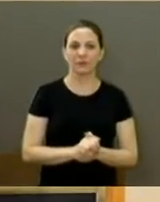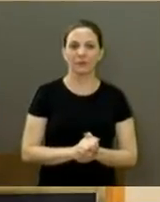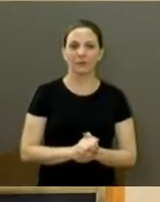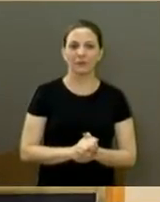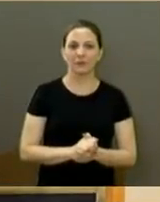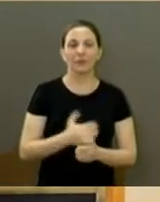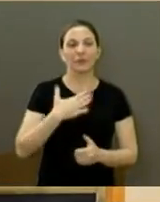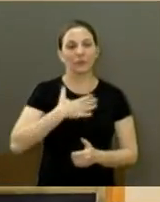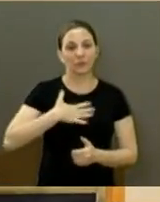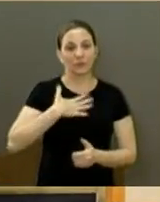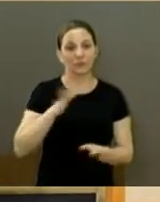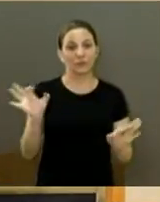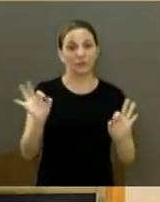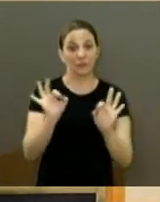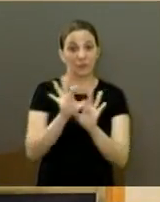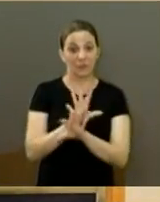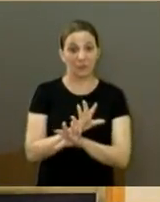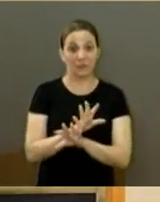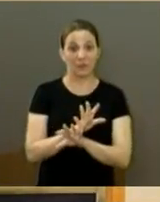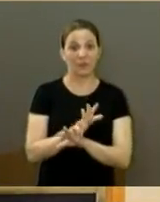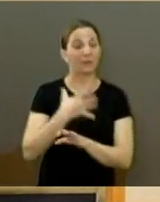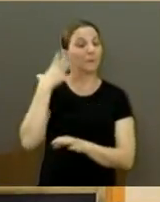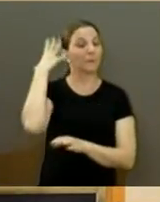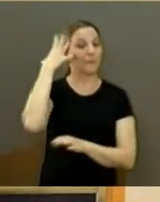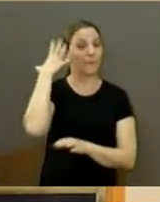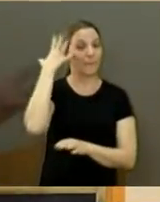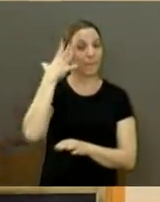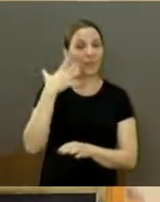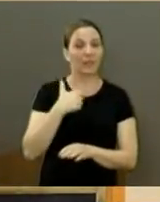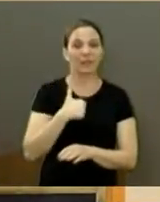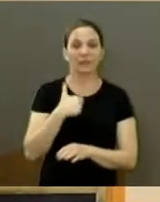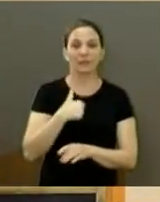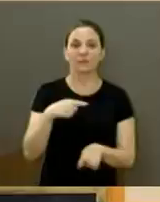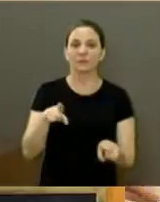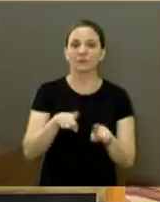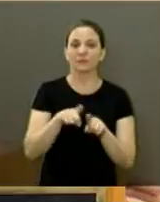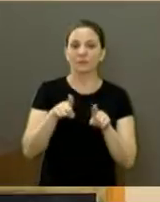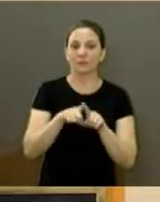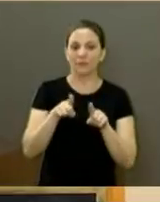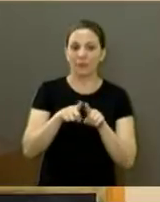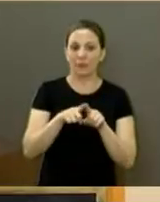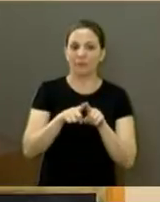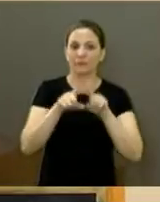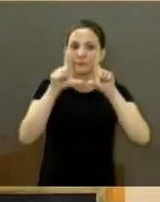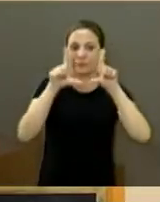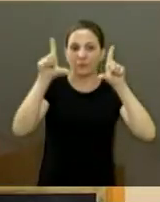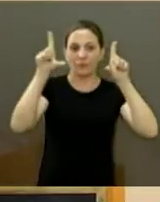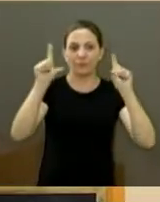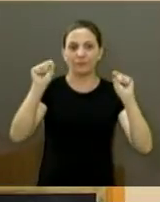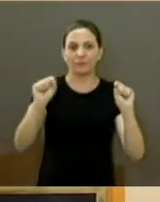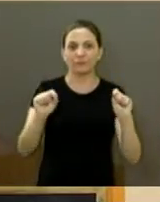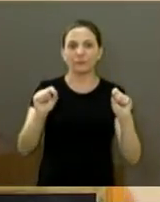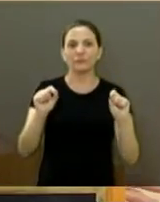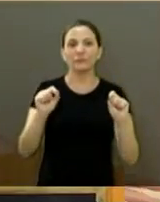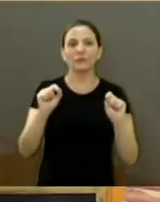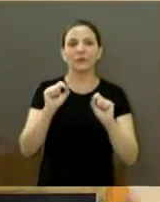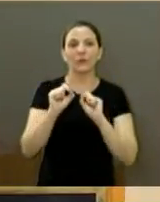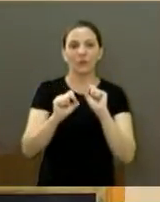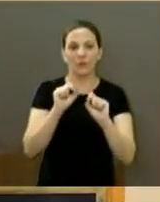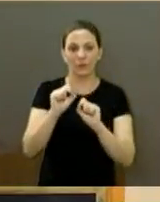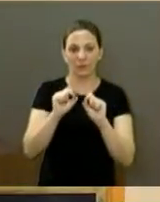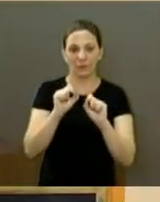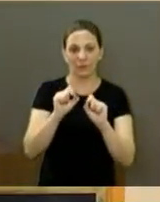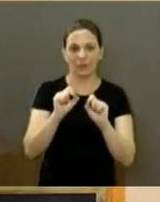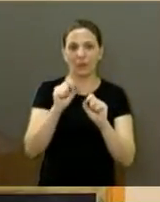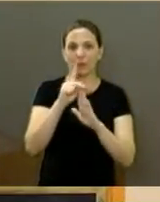Eu gostaria de finalizar a minha fala, também citando, como outros vereadores já falaram, sobre a questão